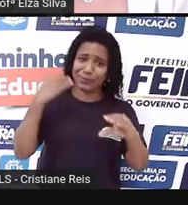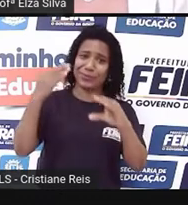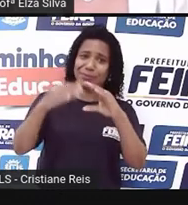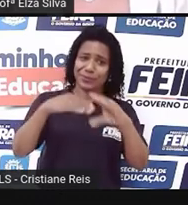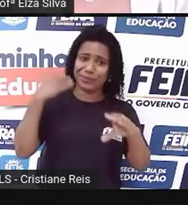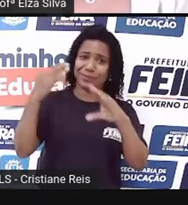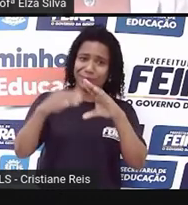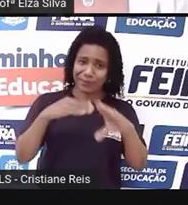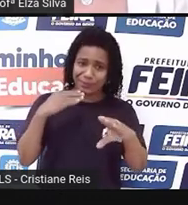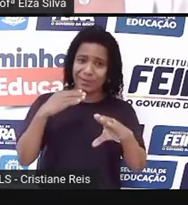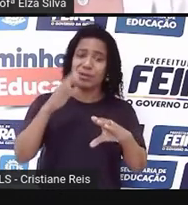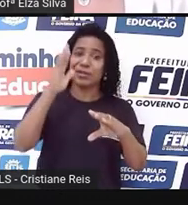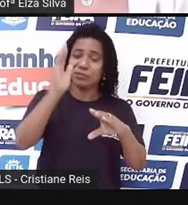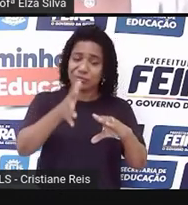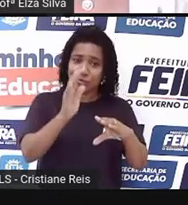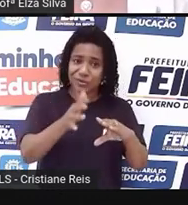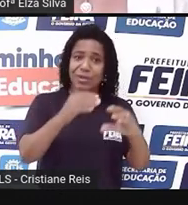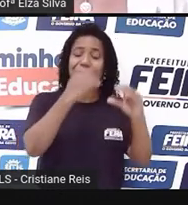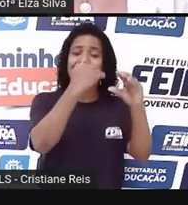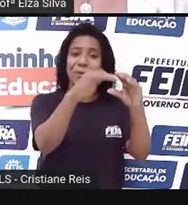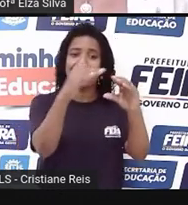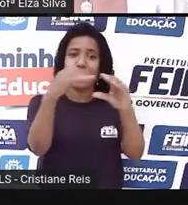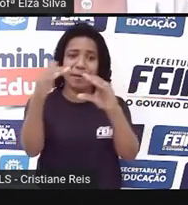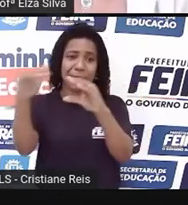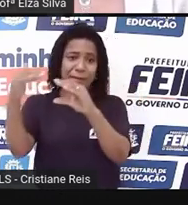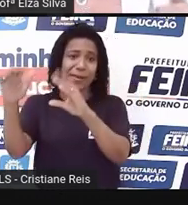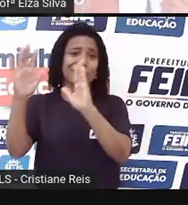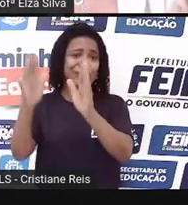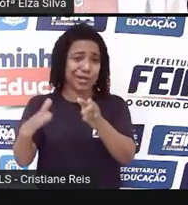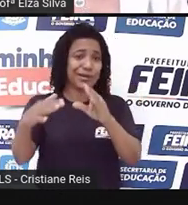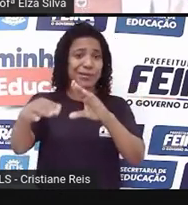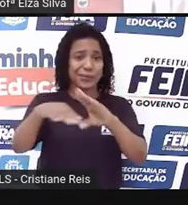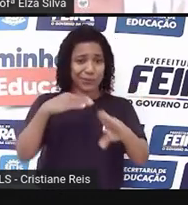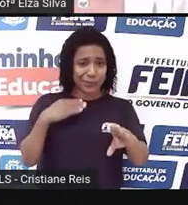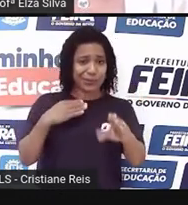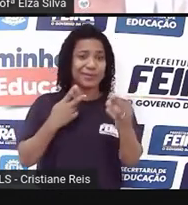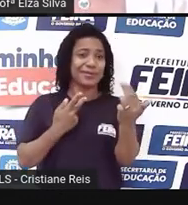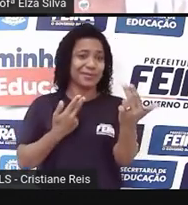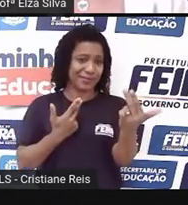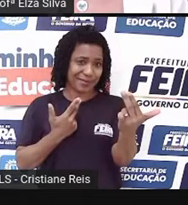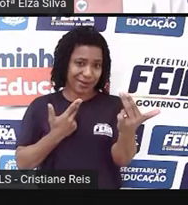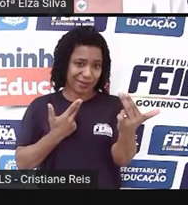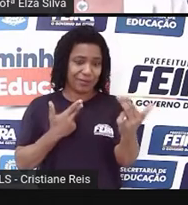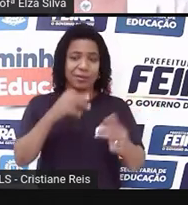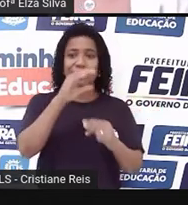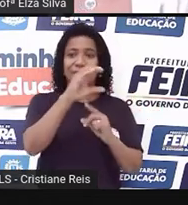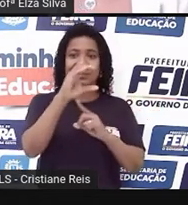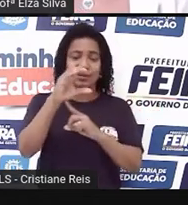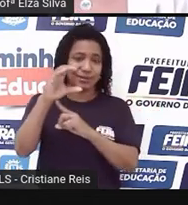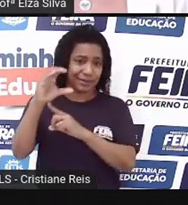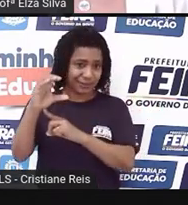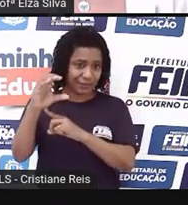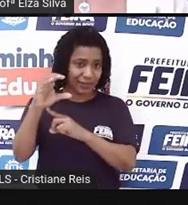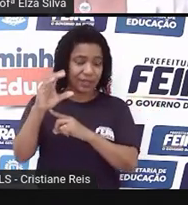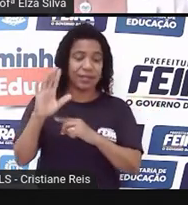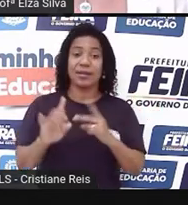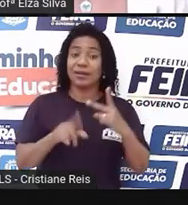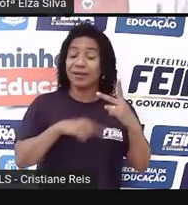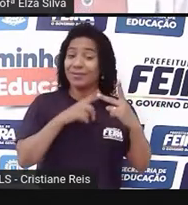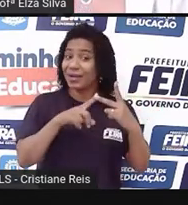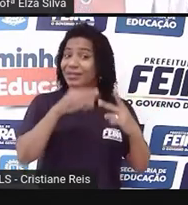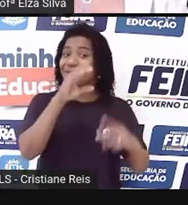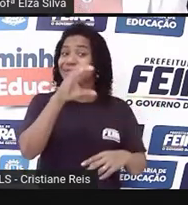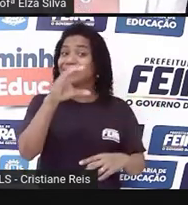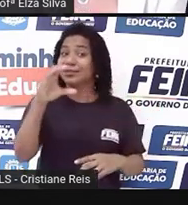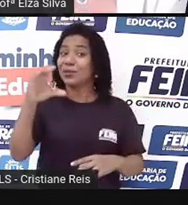foi enviado para tal instituição, para tal pessoa. E, no caso do CCO, com cópia oculta,